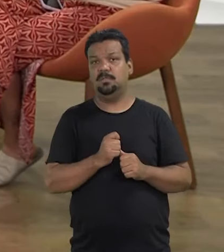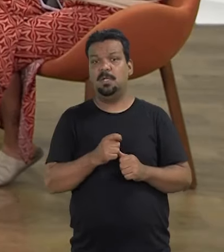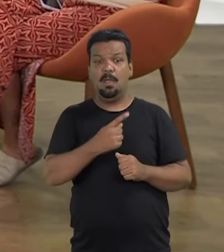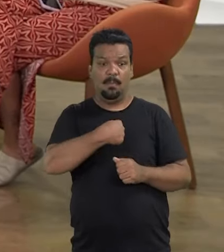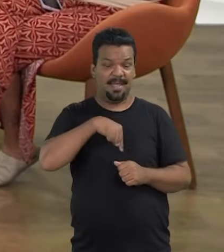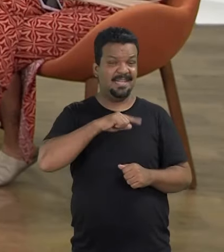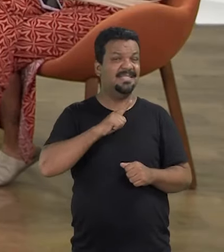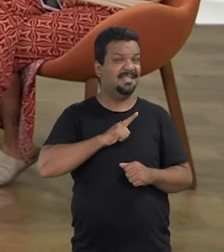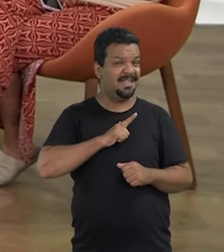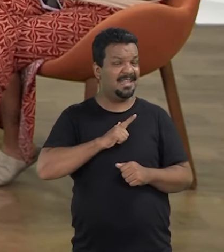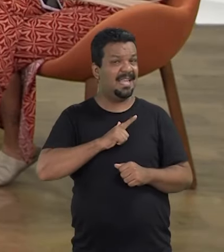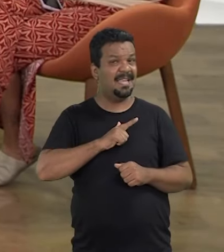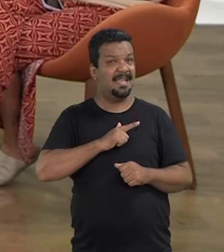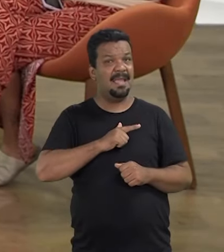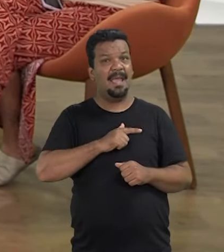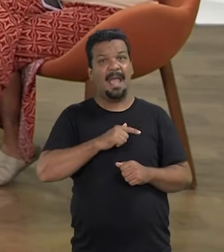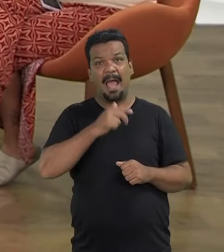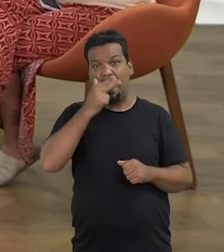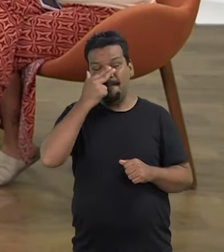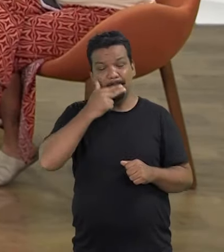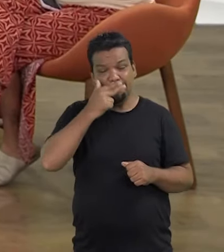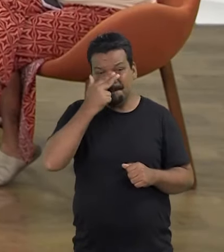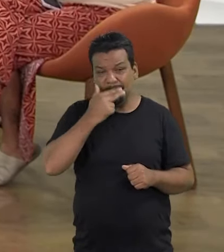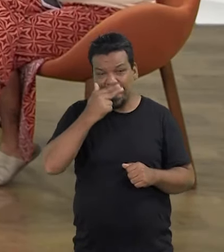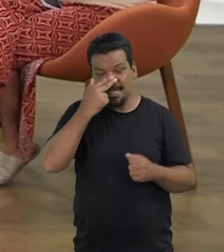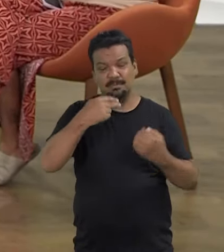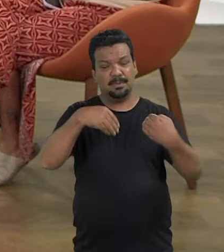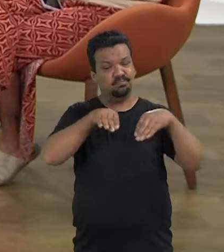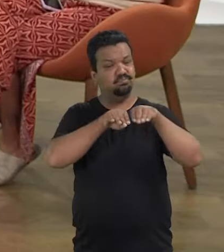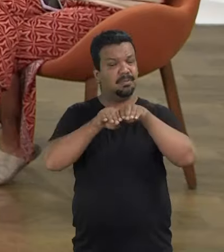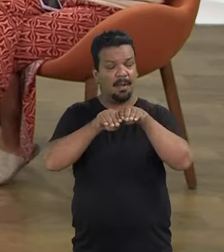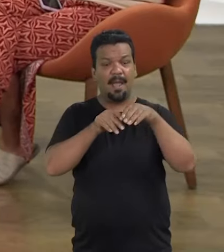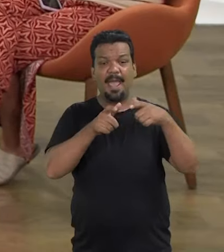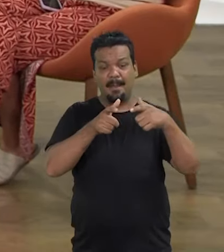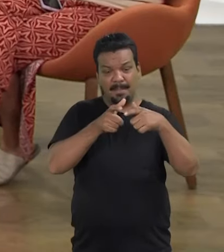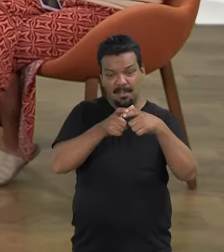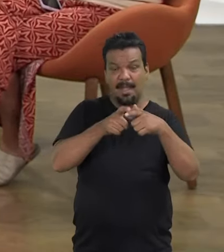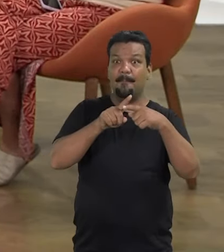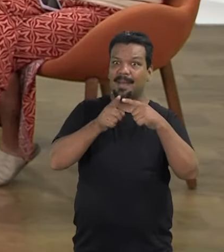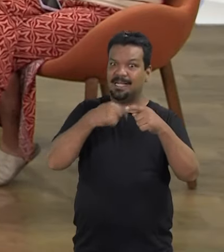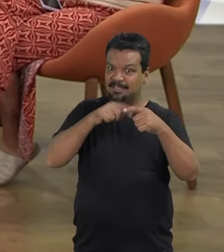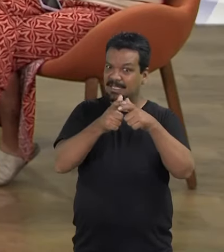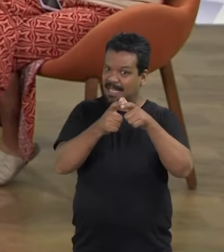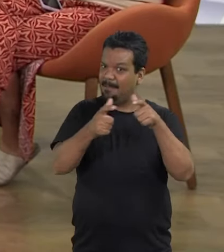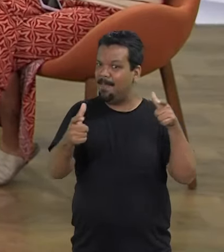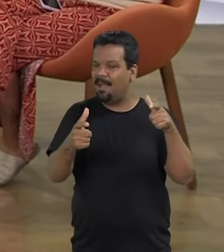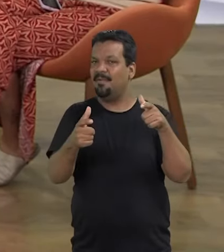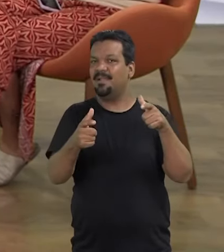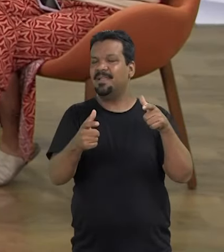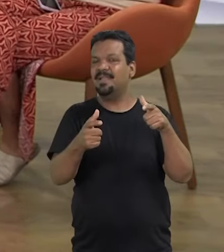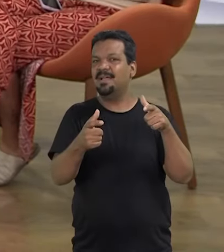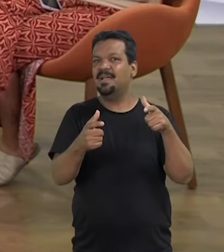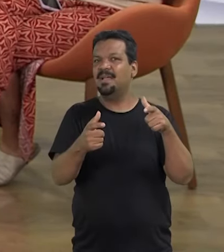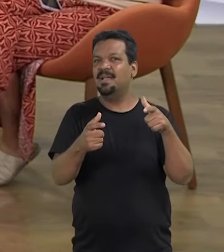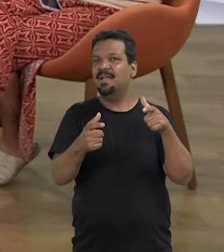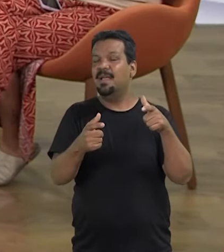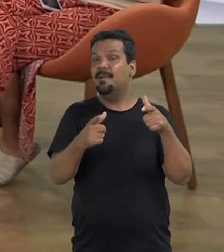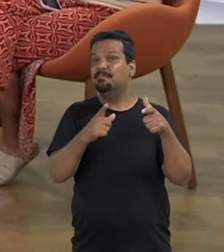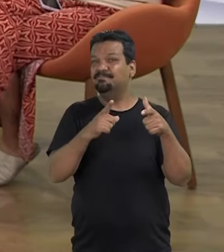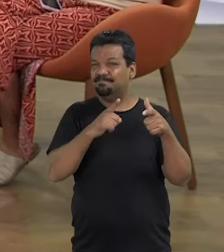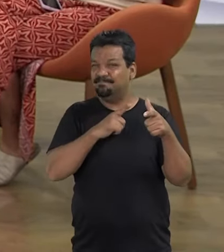de contas, nós temos ali a mesma quase, a mesma quantidade, somos uma maioria pequena, mas ainda somos maioria e temos